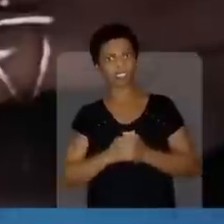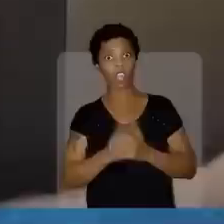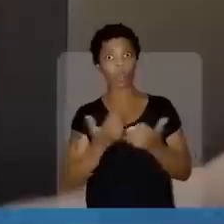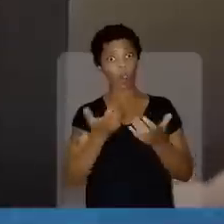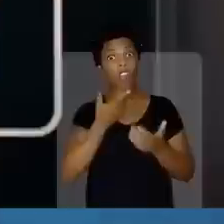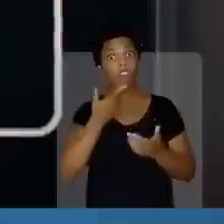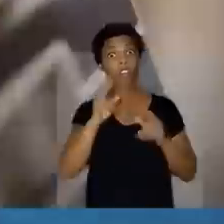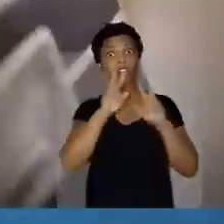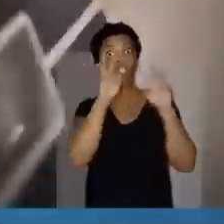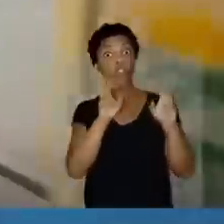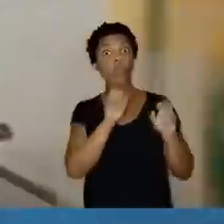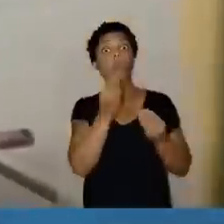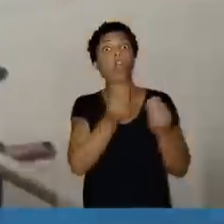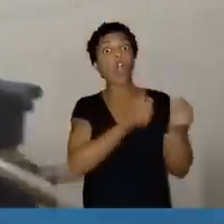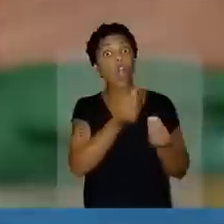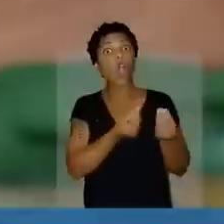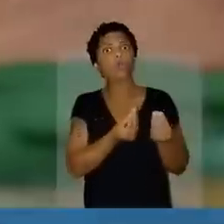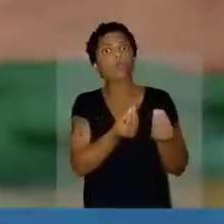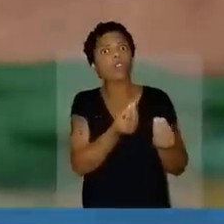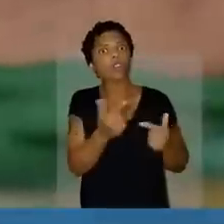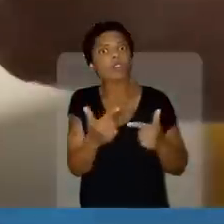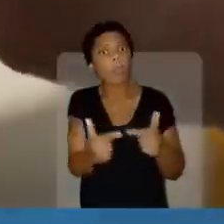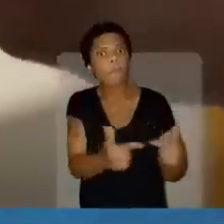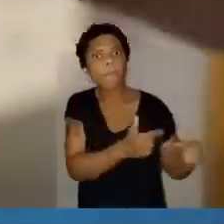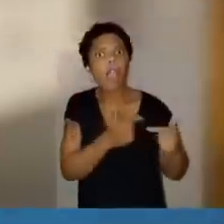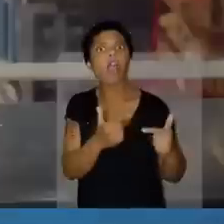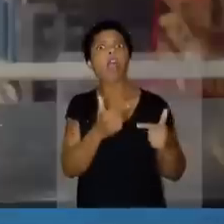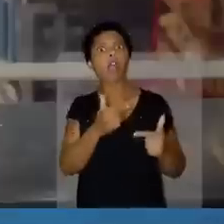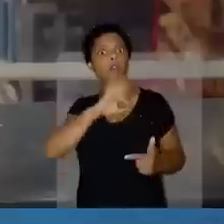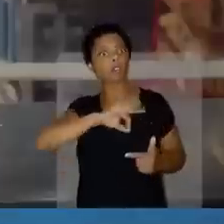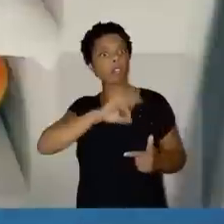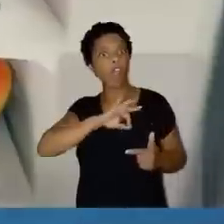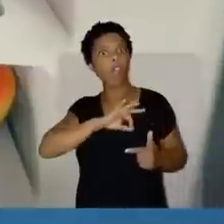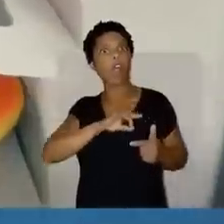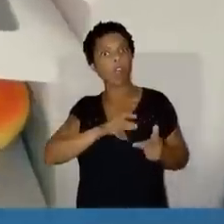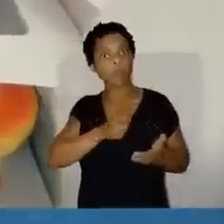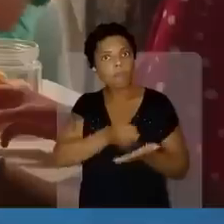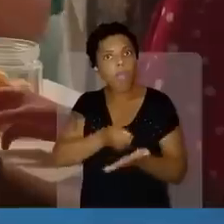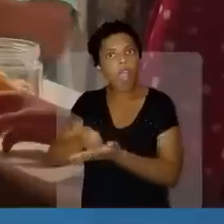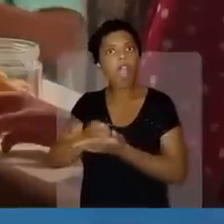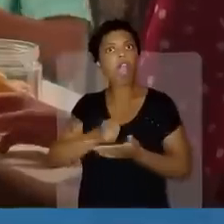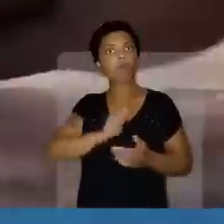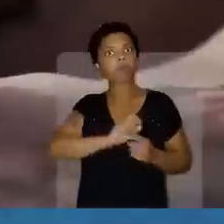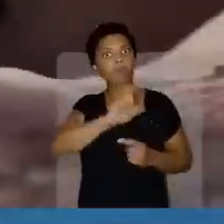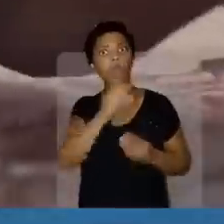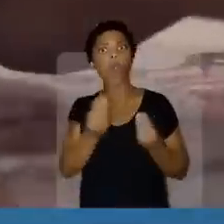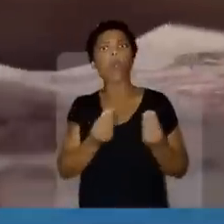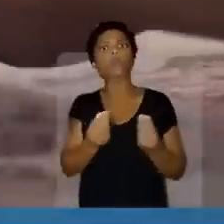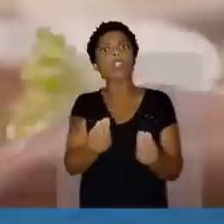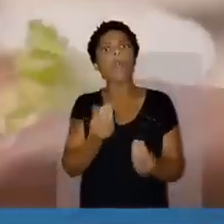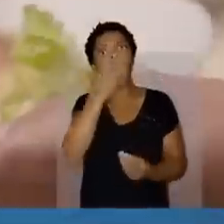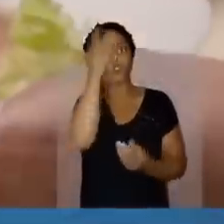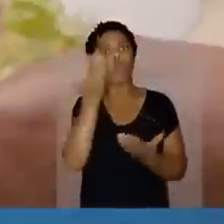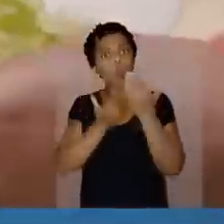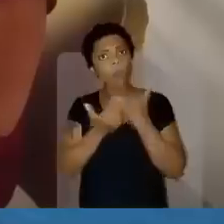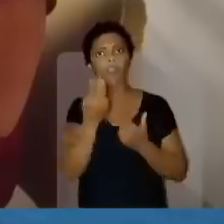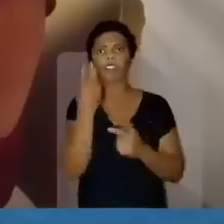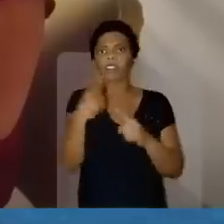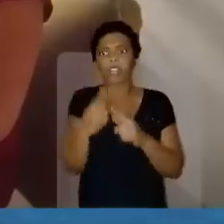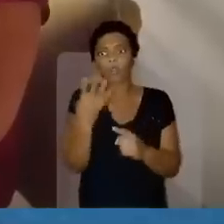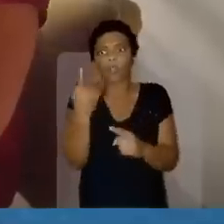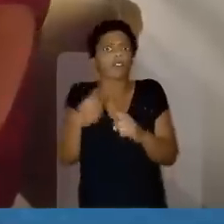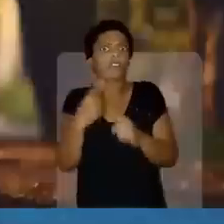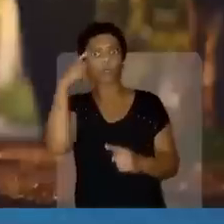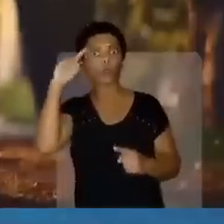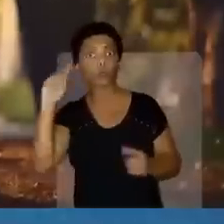quero discutir a quem vai gerar emprego. Como pagar salário, como aumentar salário. Como levar comida na vida das pessoas. Três vezes por dia, quatro